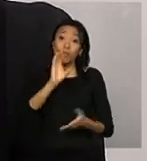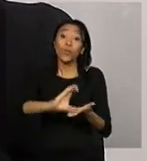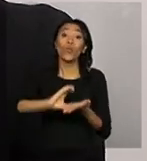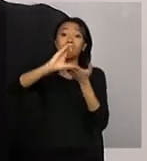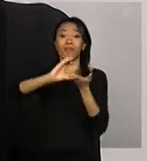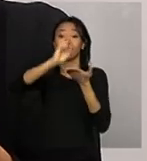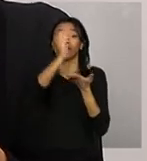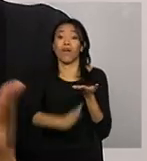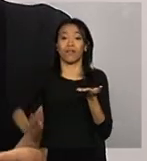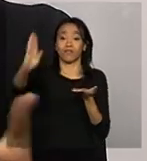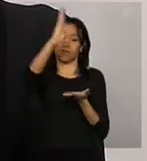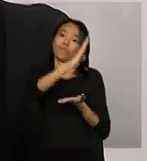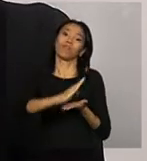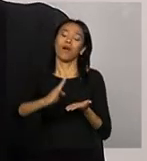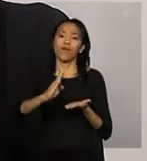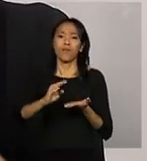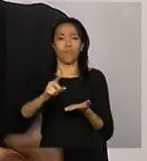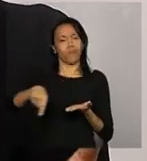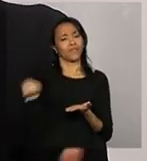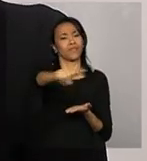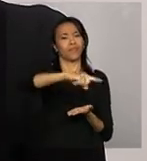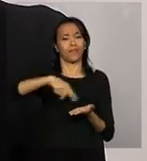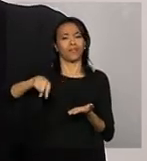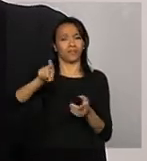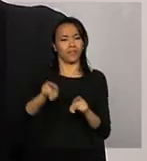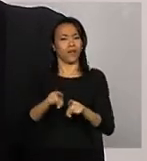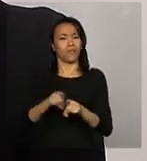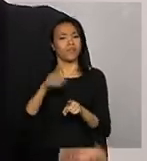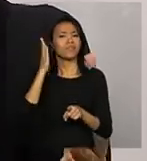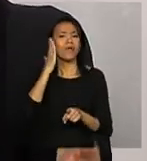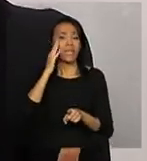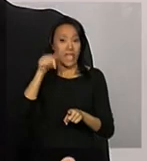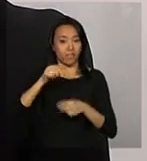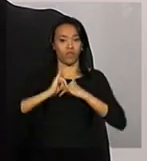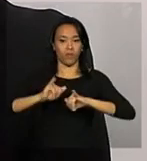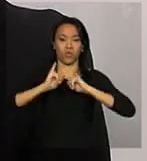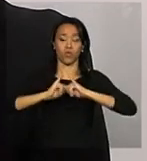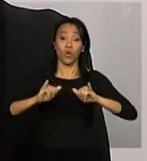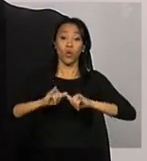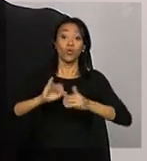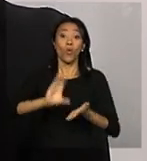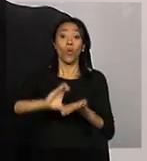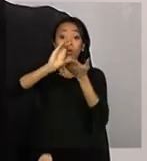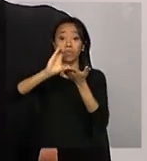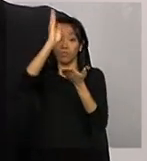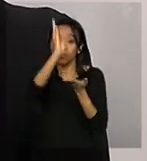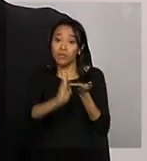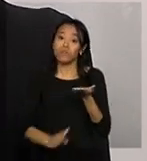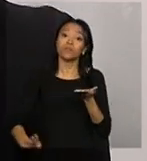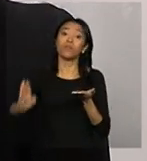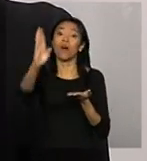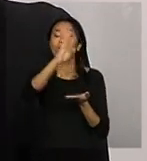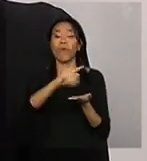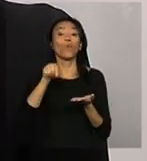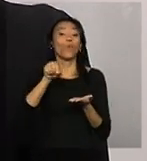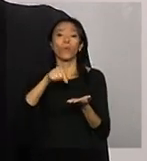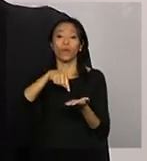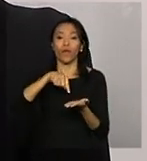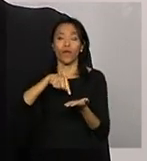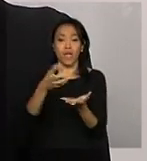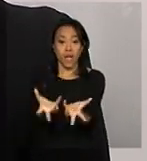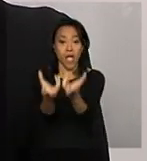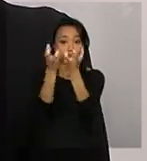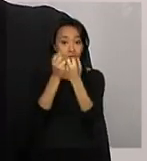só para que todos também tenham essa informação, o Conselho Nacional, ele recebe do